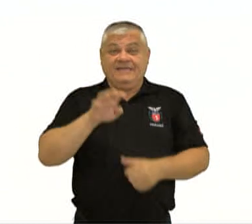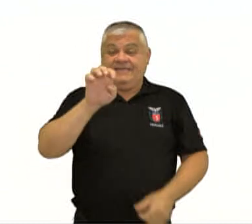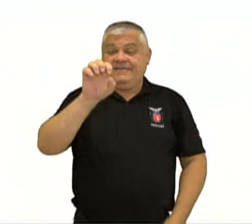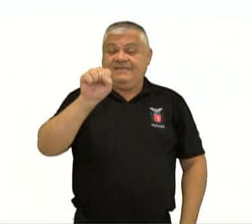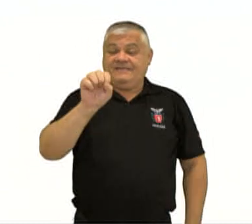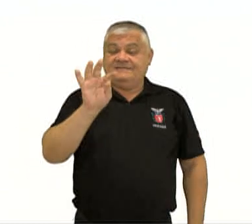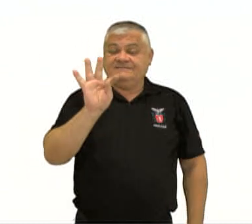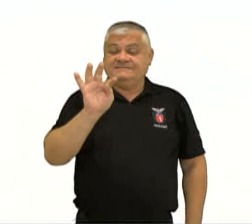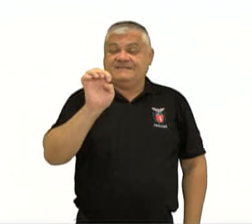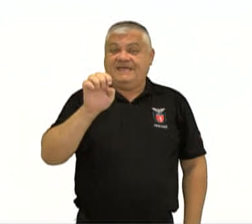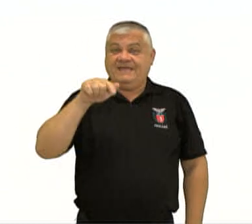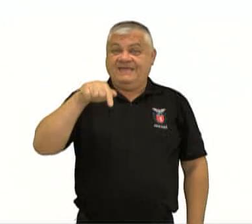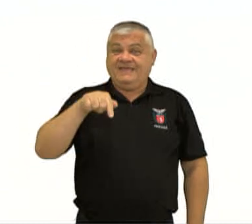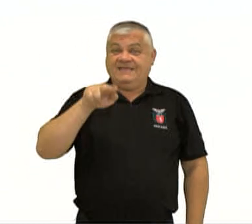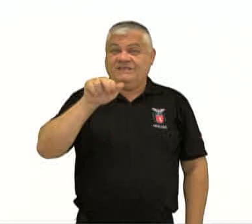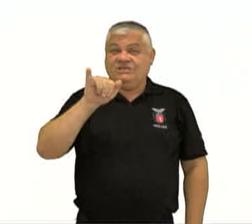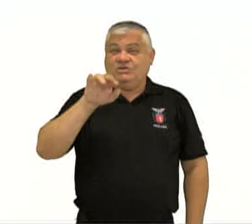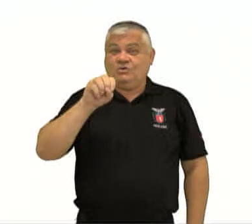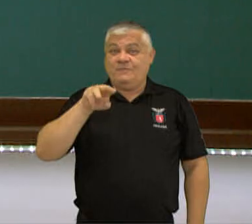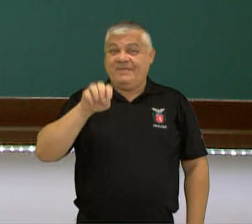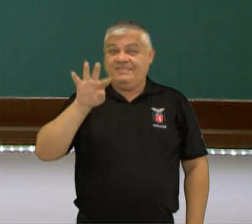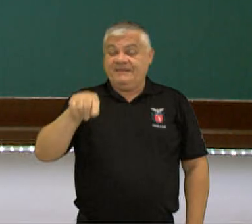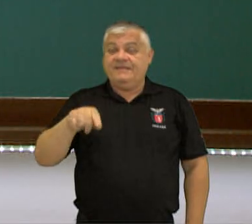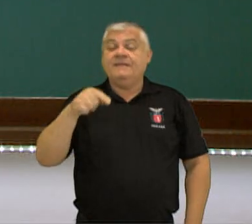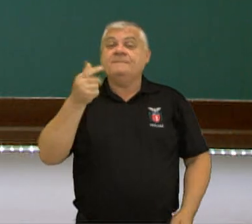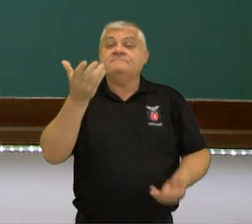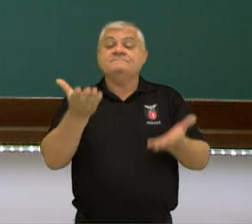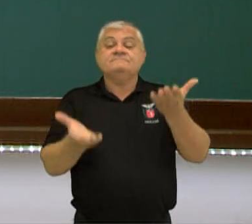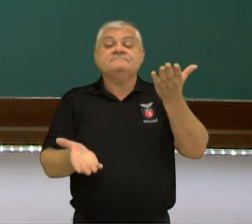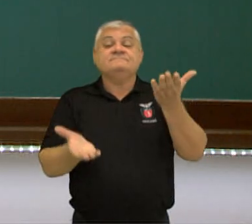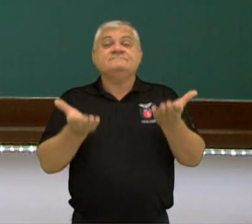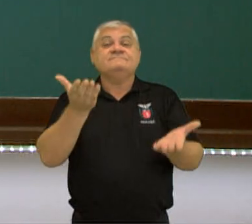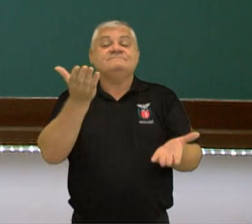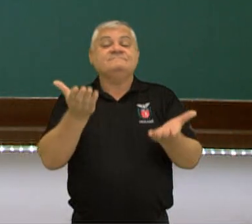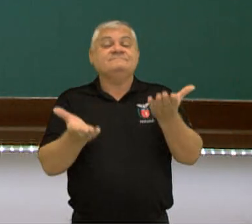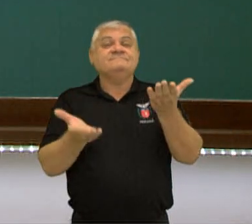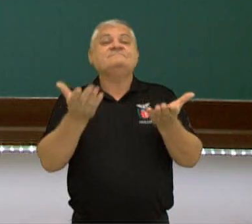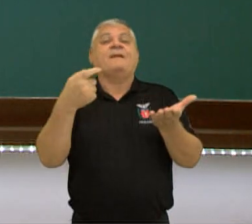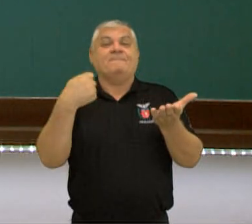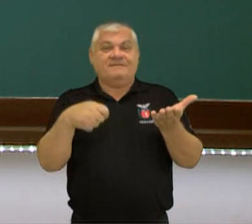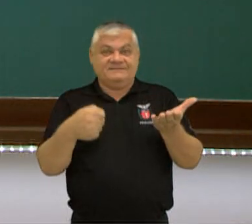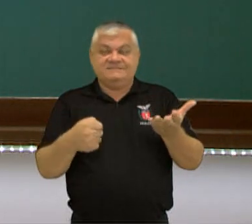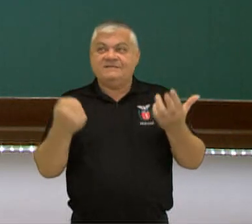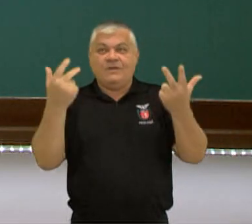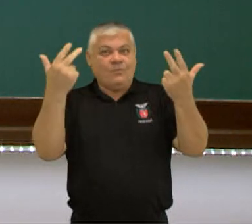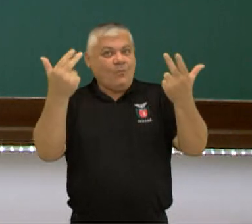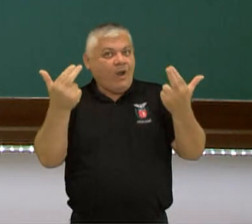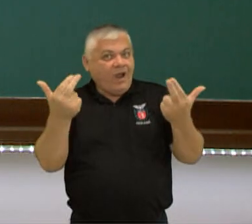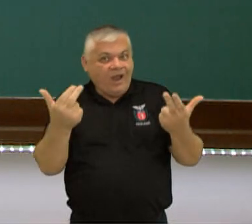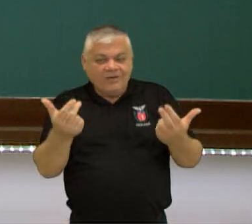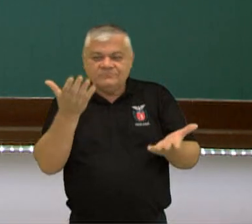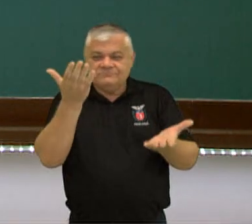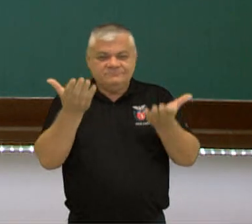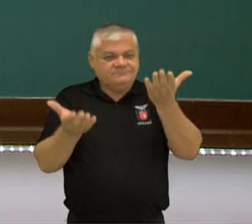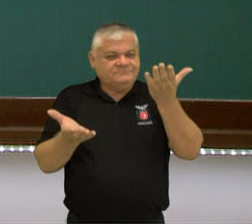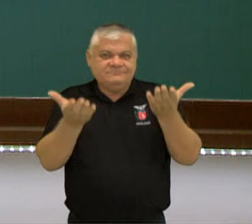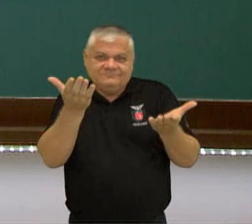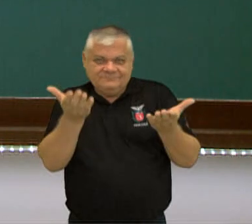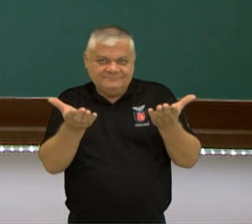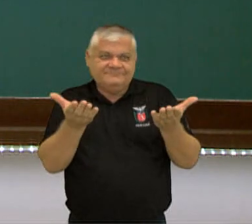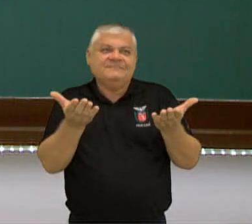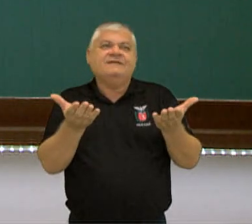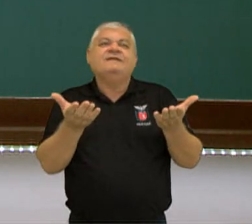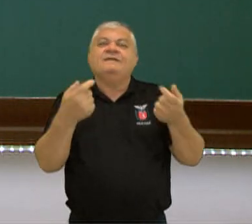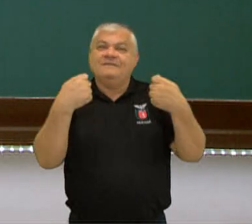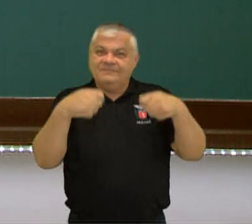estequiometria, o que a gente precisa ver sempre? O balanceamento dos coeficientes. Quando eu falo do balanceamento, eu trabalho